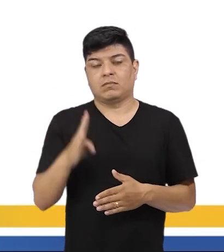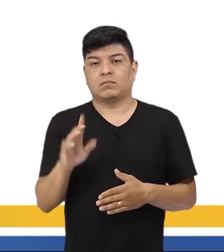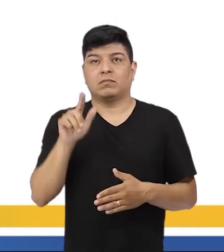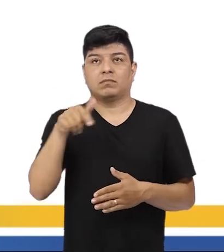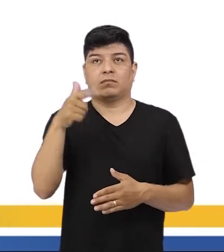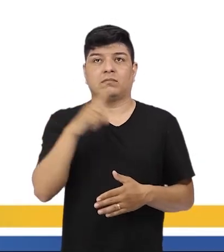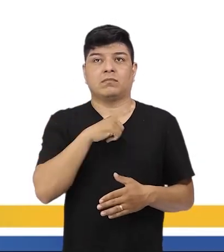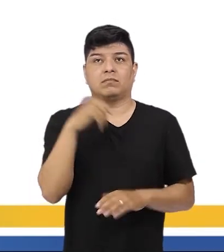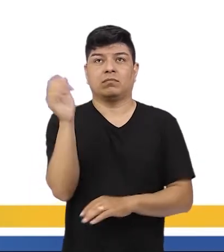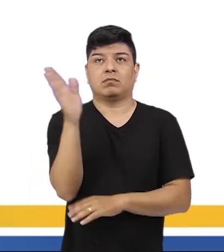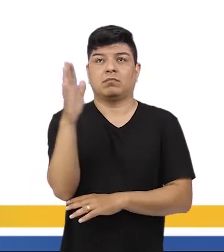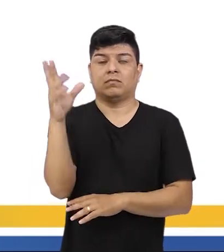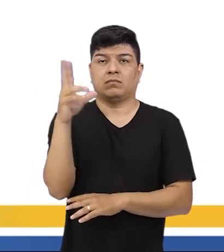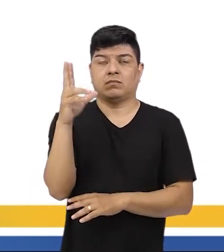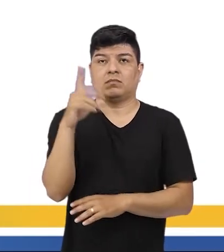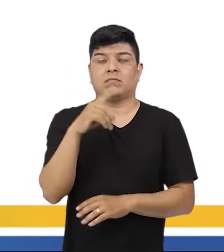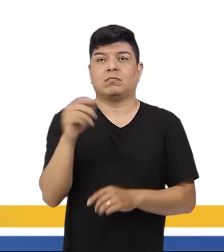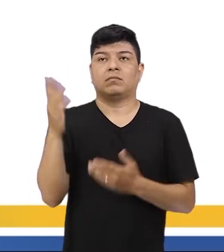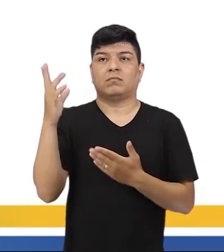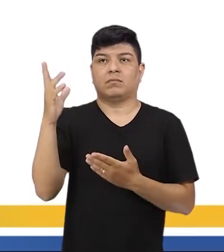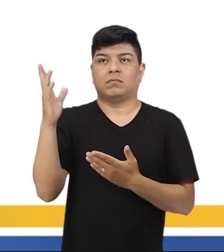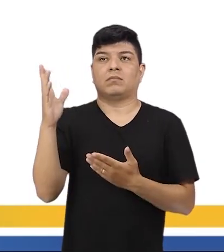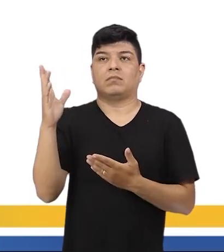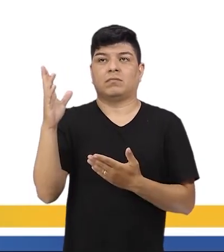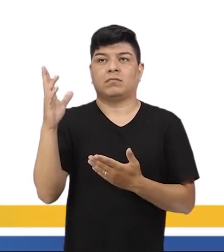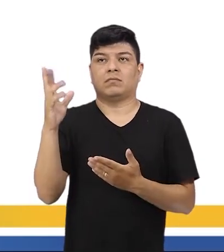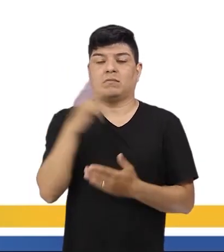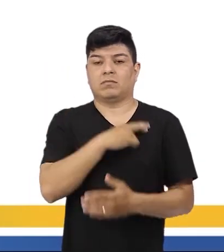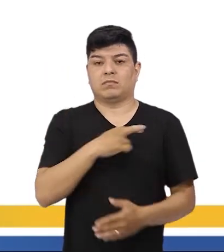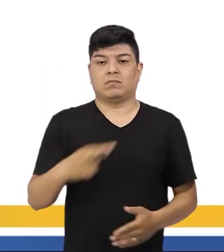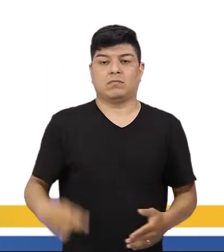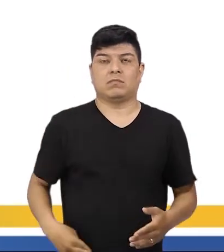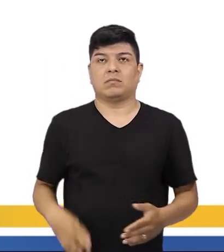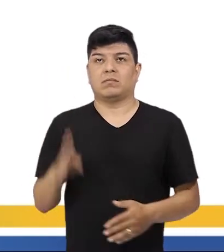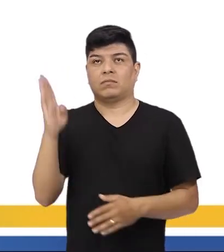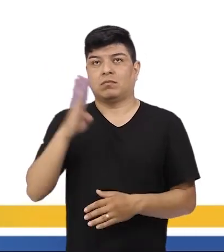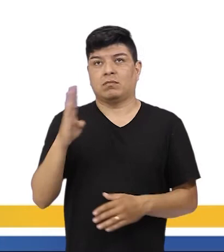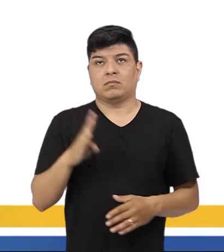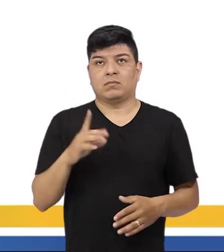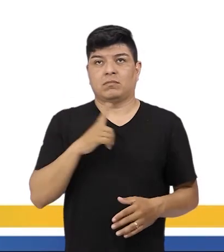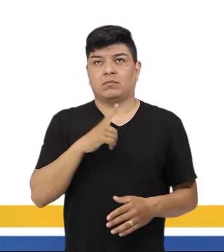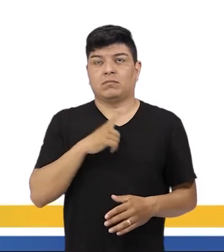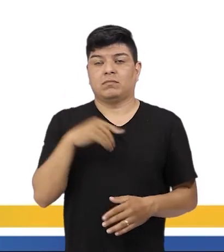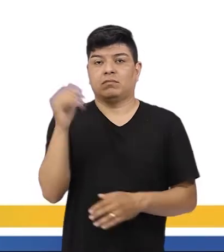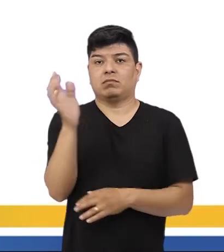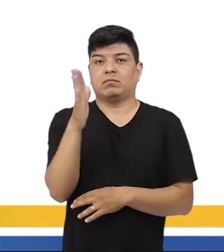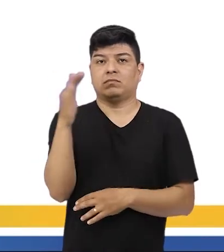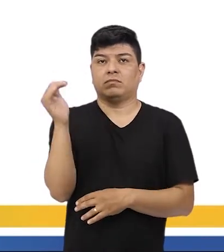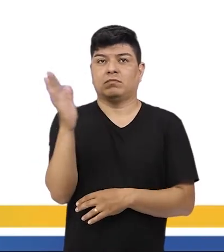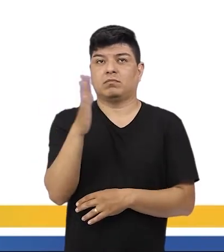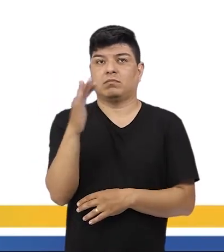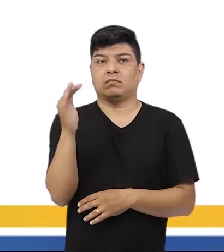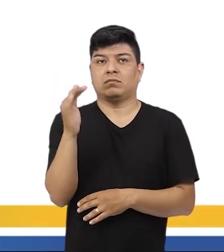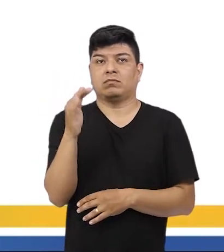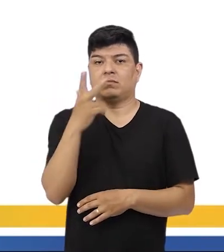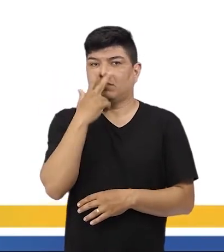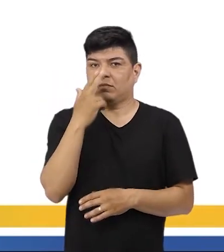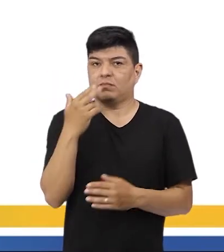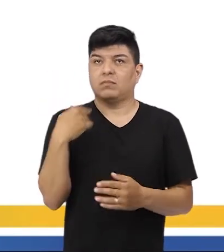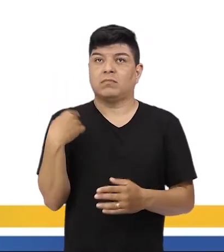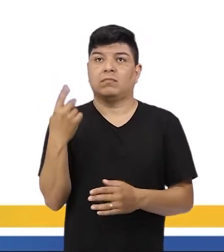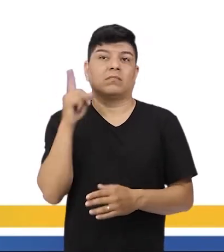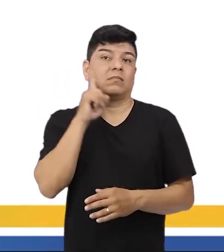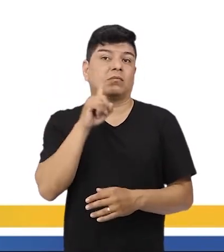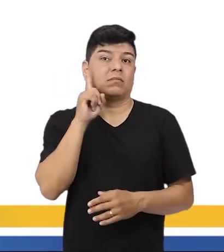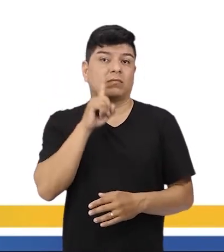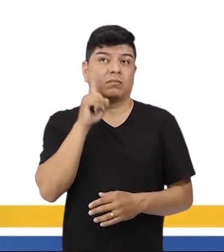Nós temos depois a bandeira provisória, né, da República Brasileira. E aí, essa bandeira, ela vai, se vocês prestarem atenção, ela se assemelha muito